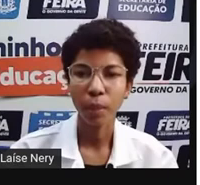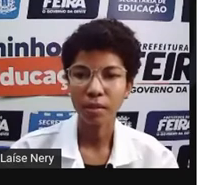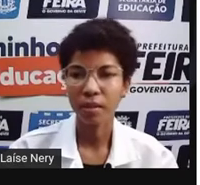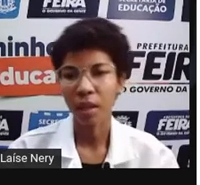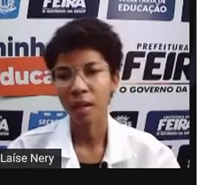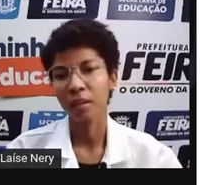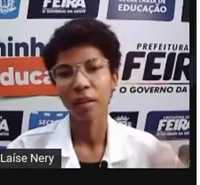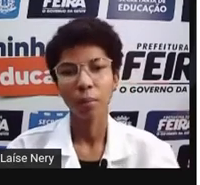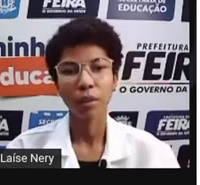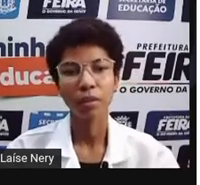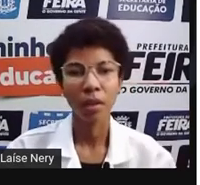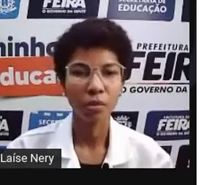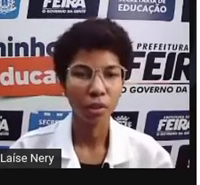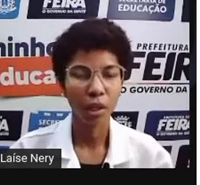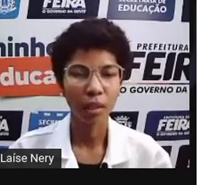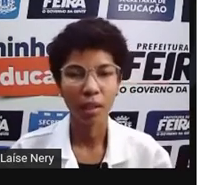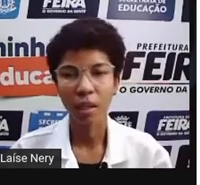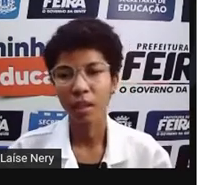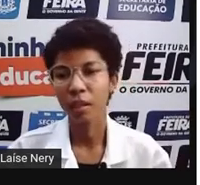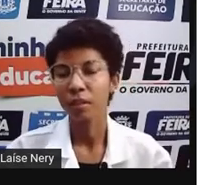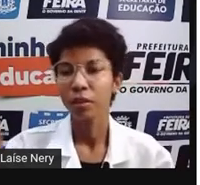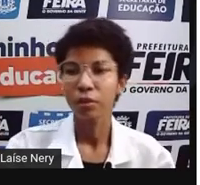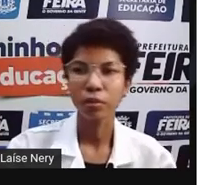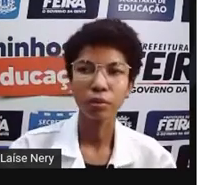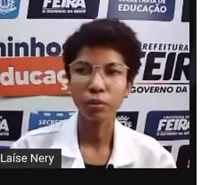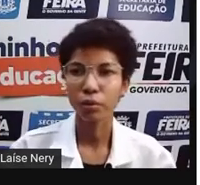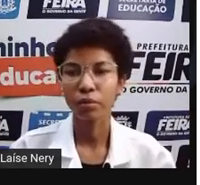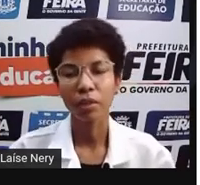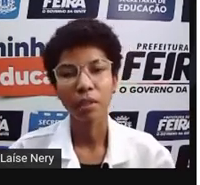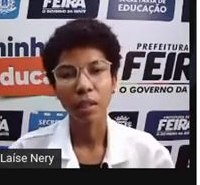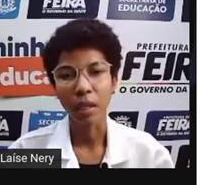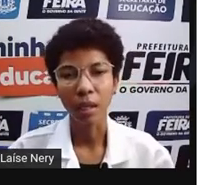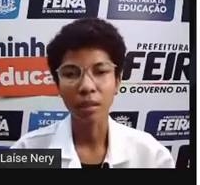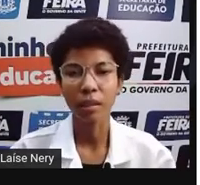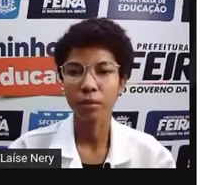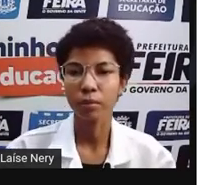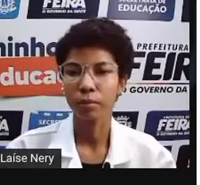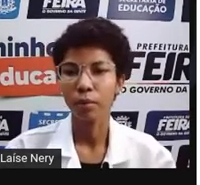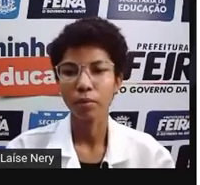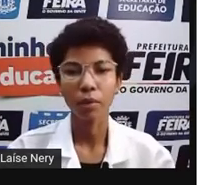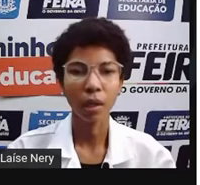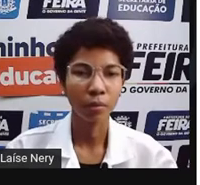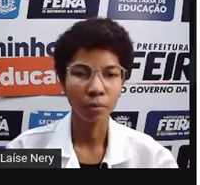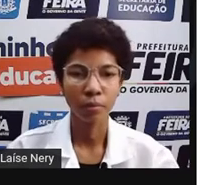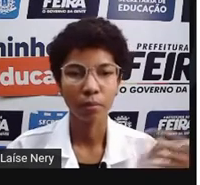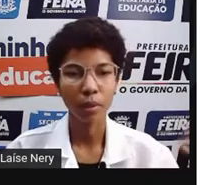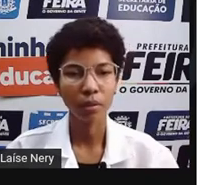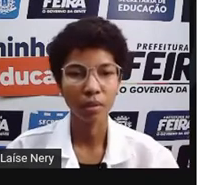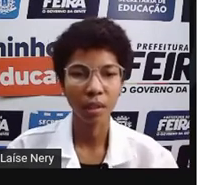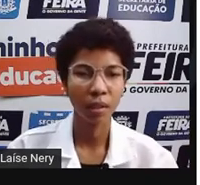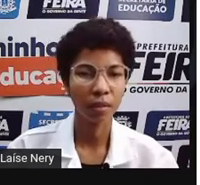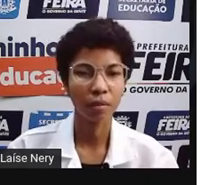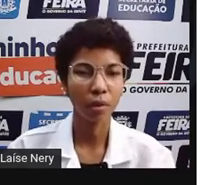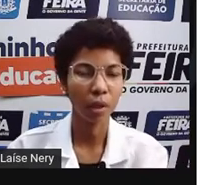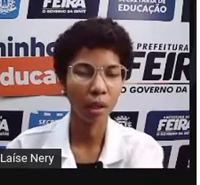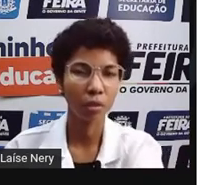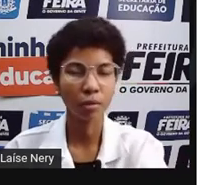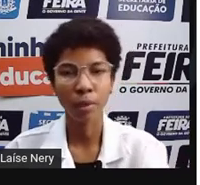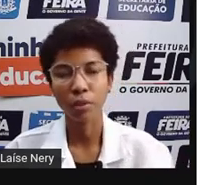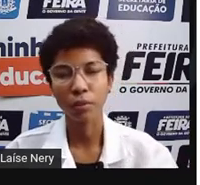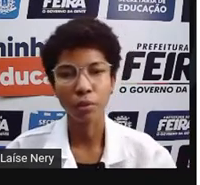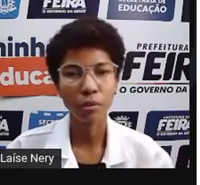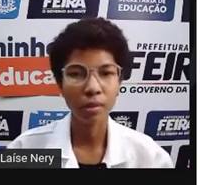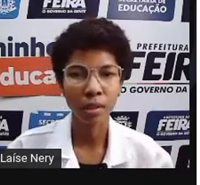ferro de passar, pode ser na sua geladeira, no chuveiro elétrico, qualquer um. Pode ser qualquer